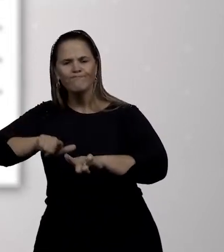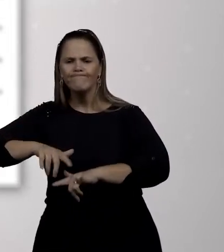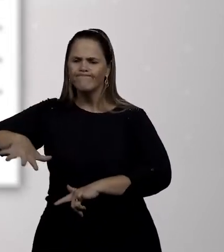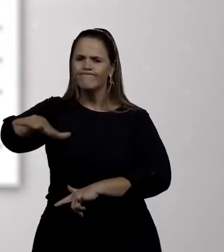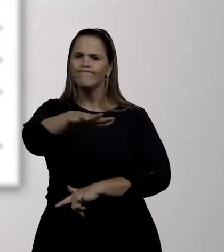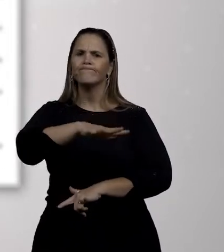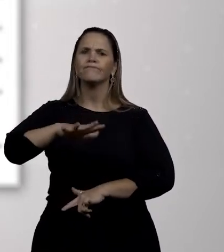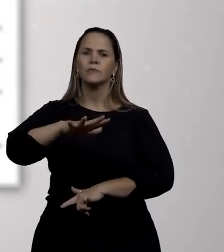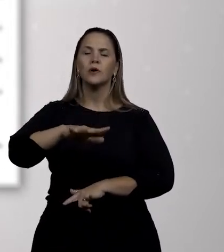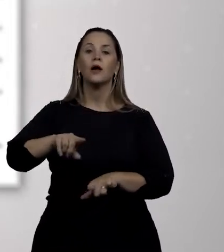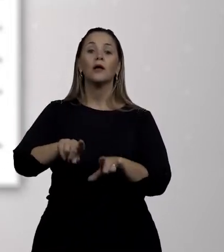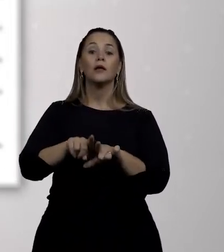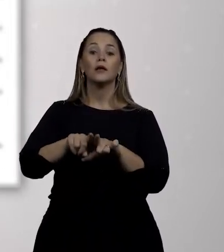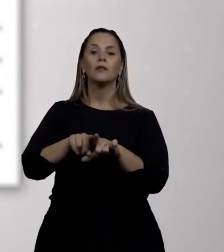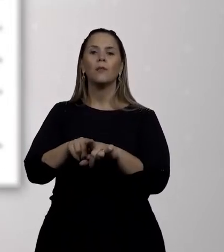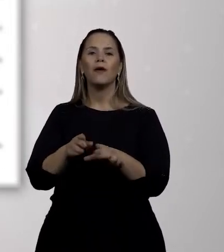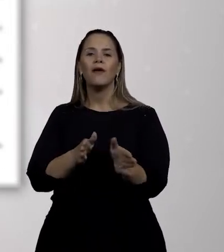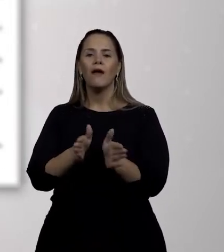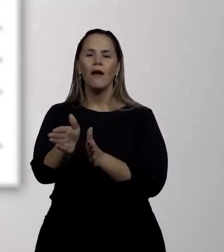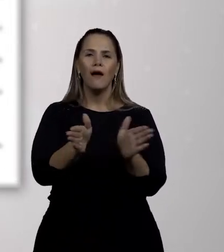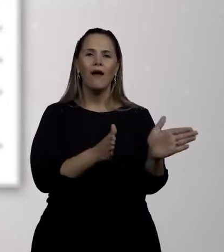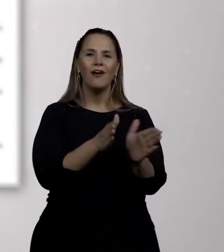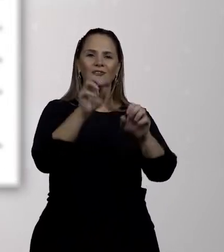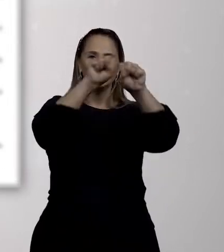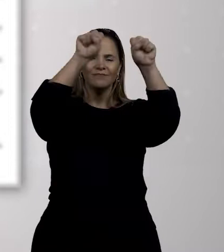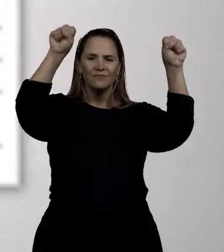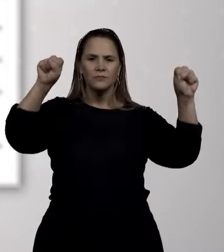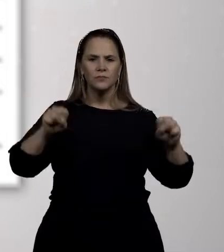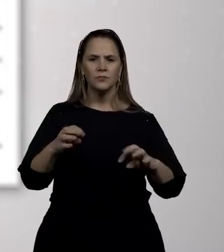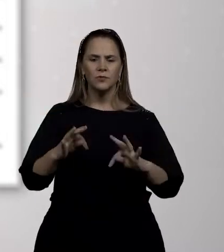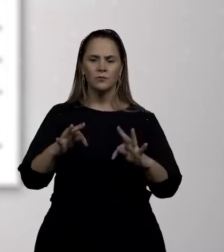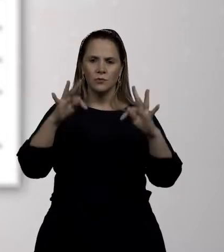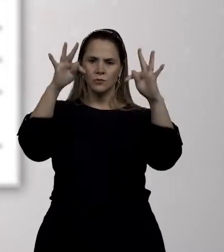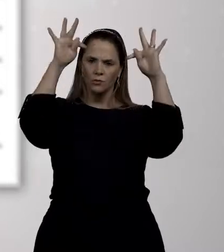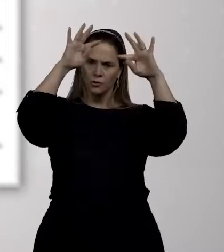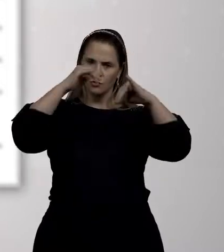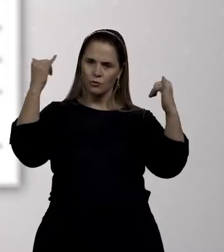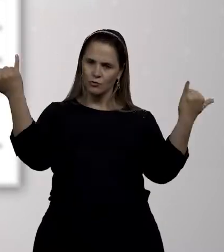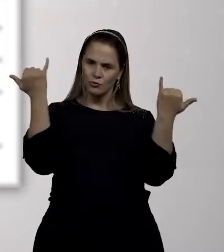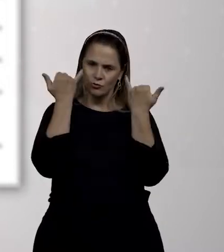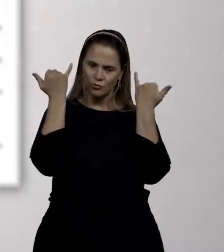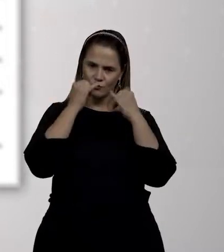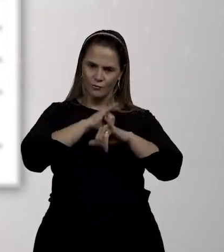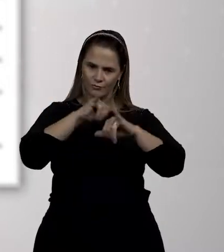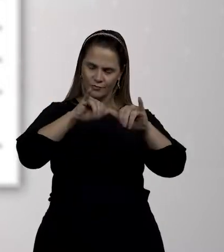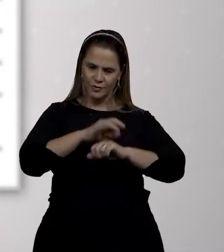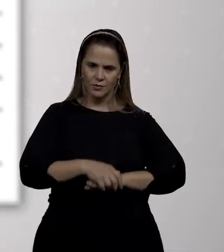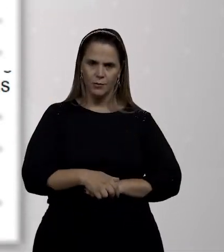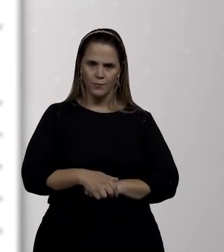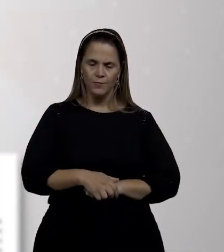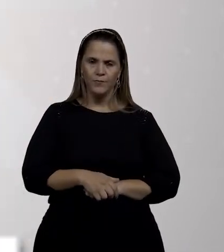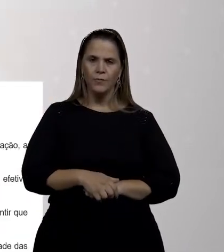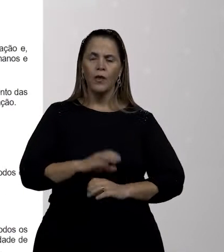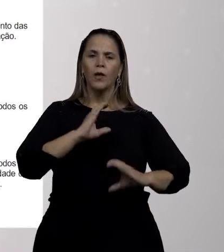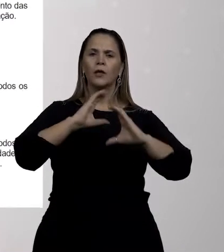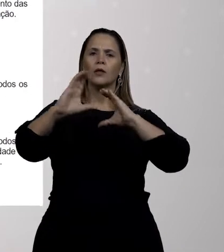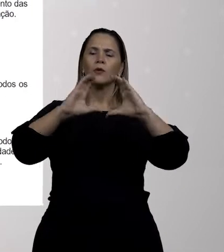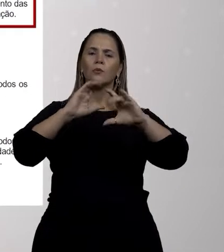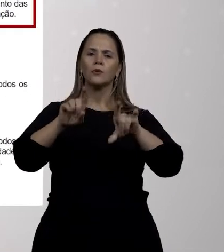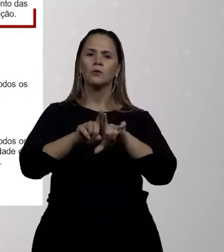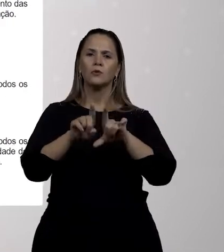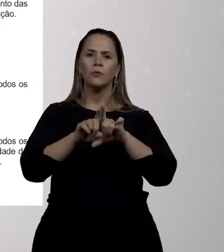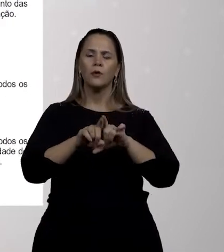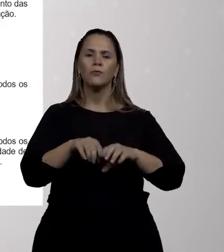além do acesso aos sistemas de tecnologia da informação e comunicação. O artigo 6º da